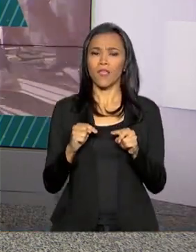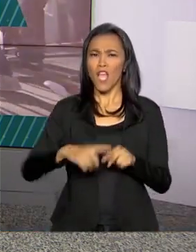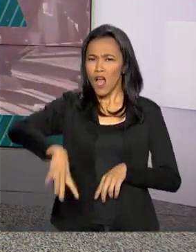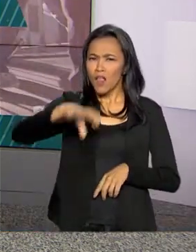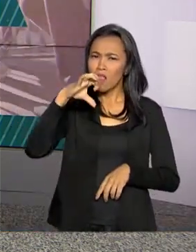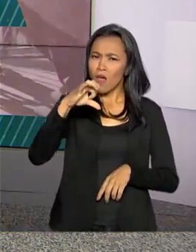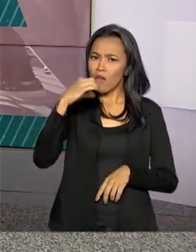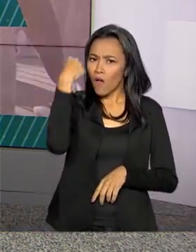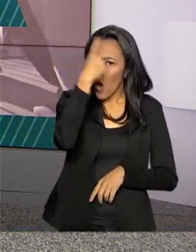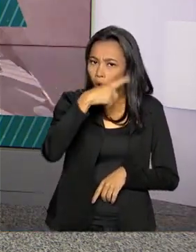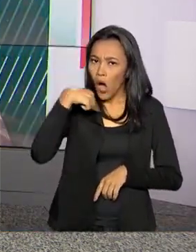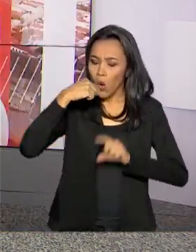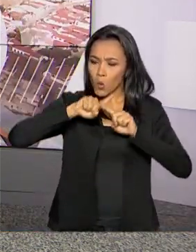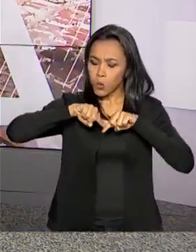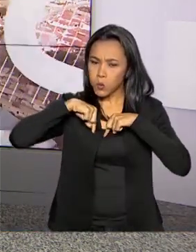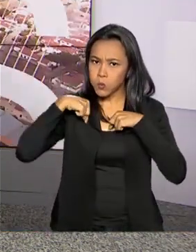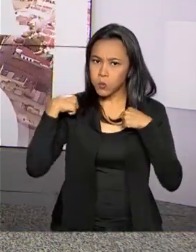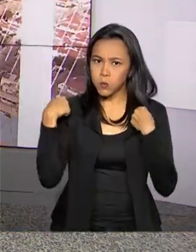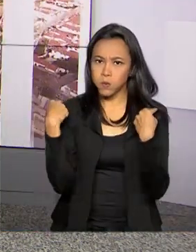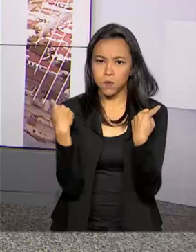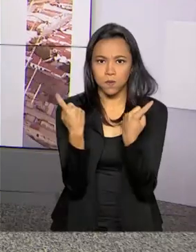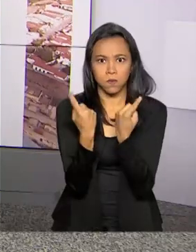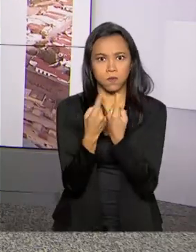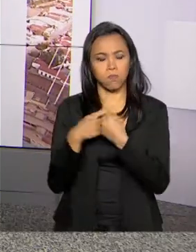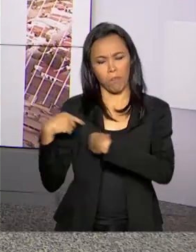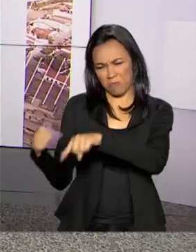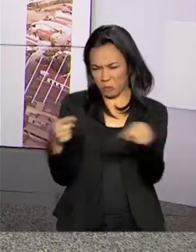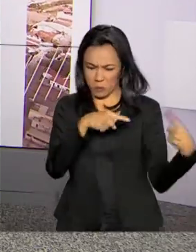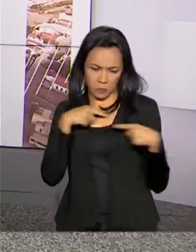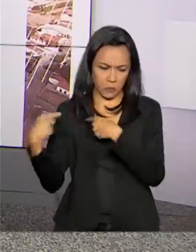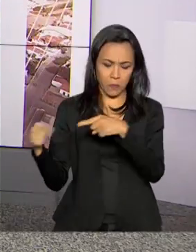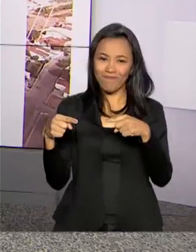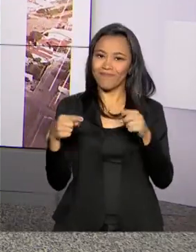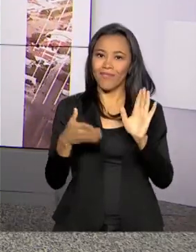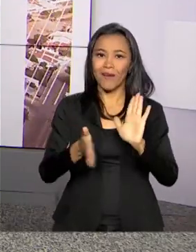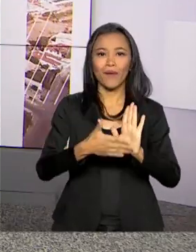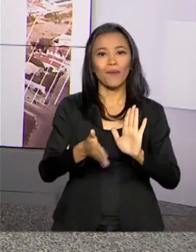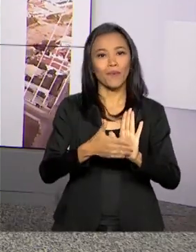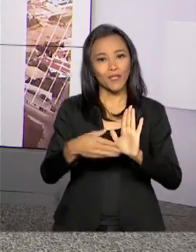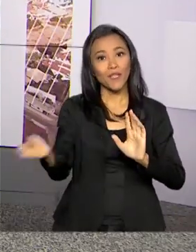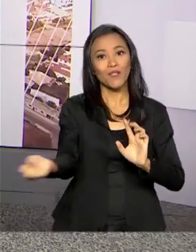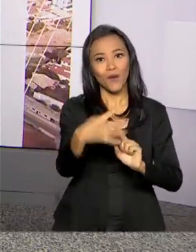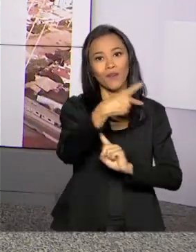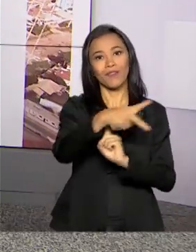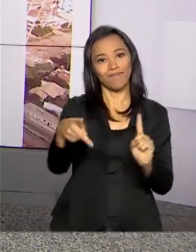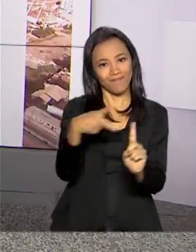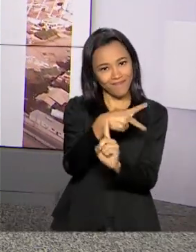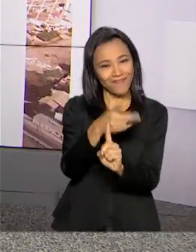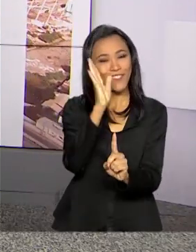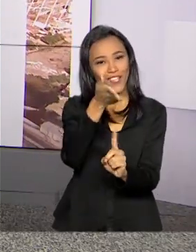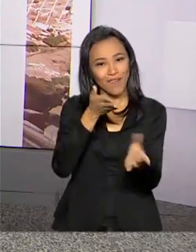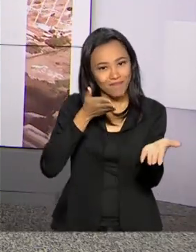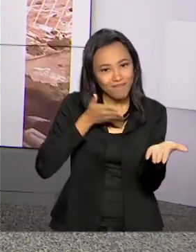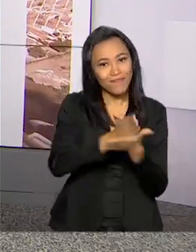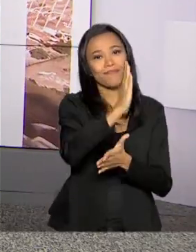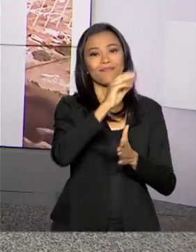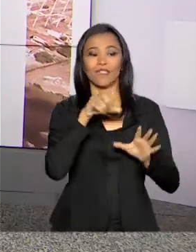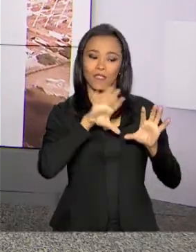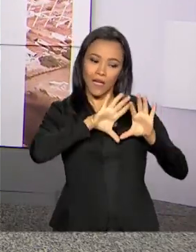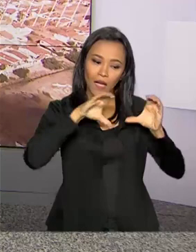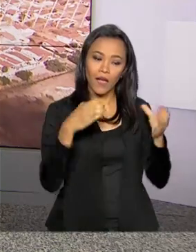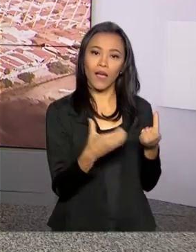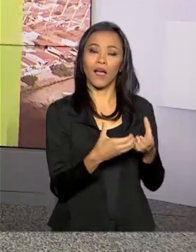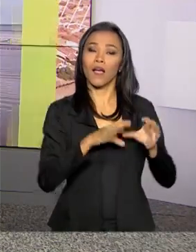nove horas de reunião com debates e embates, a proposta da nova Previdência foi aprovada na Comissão de